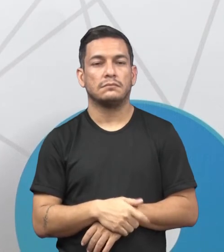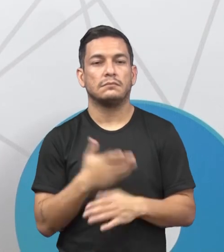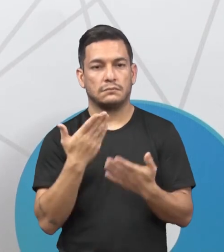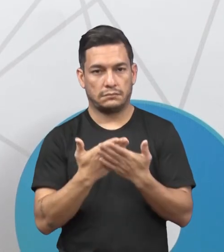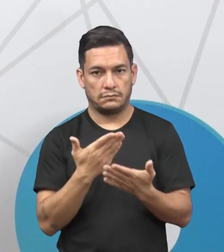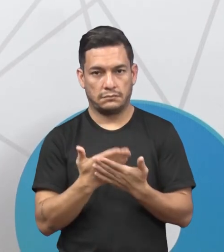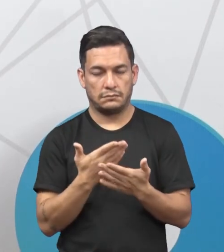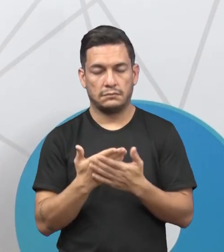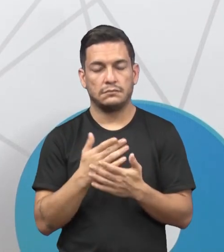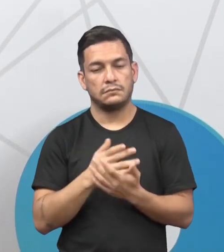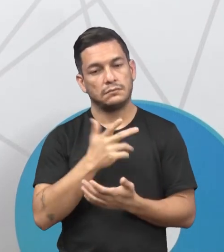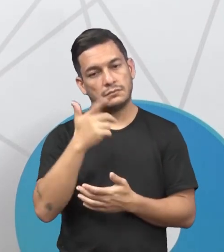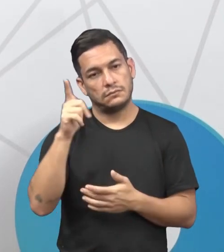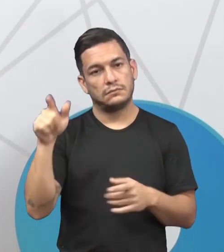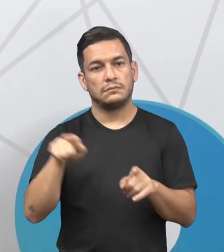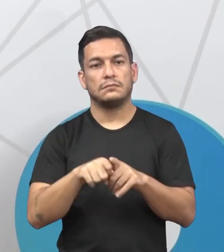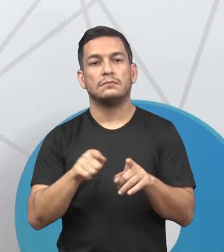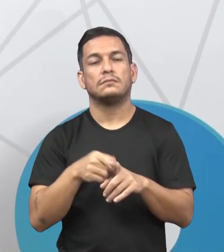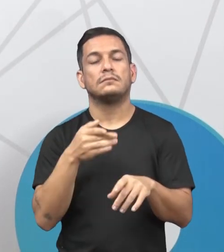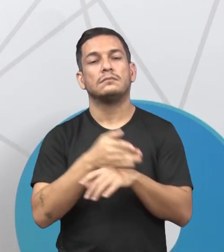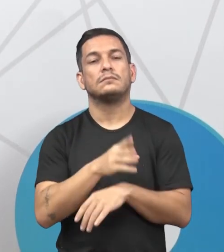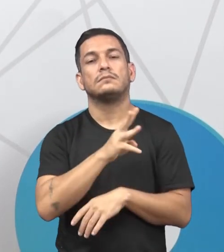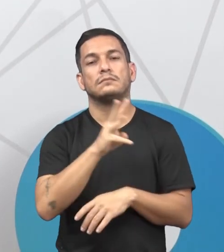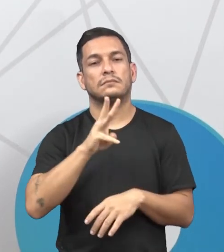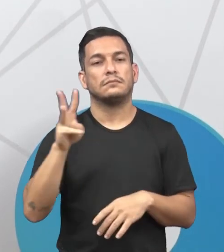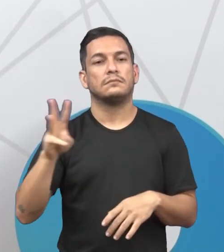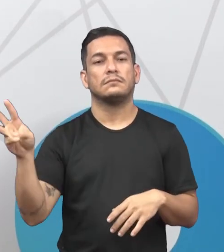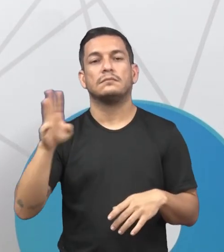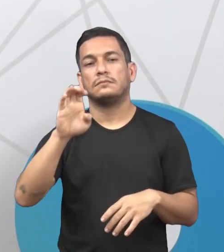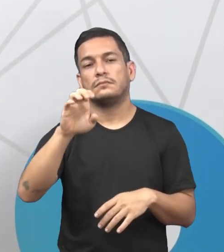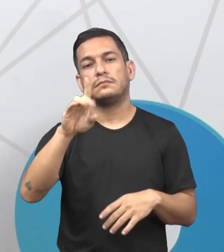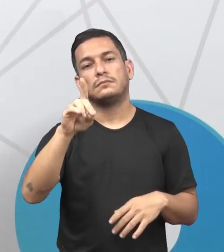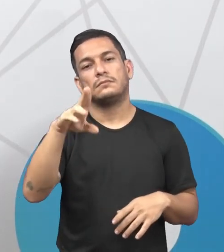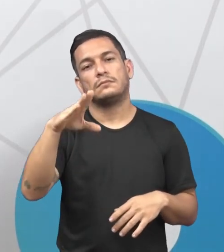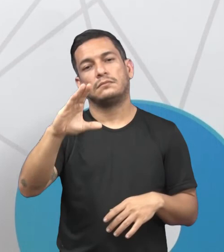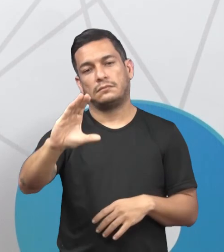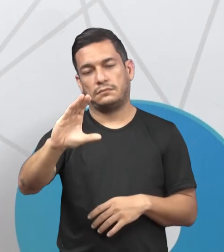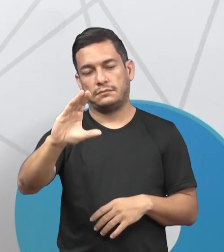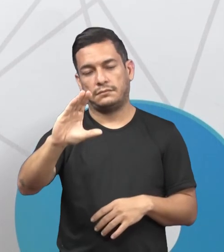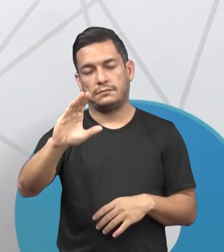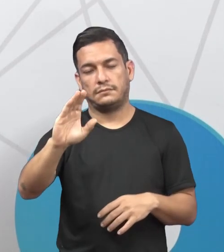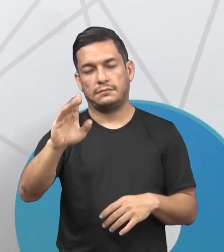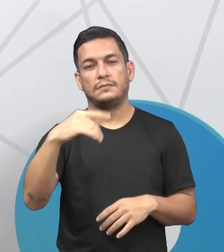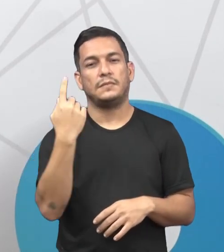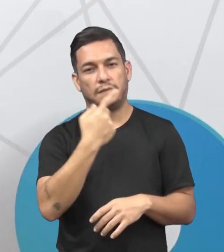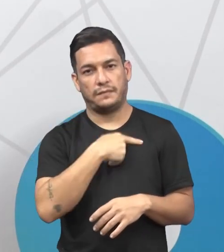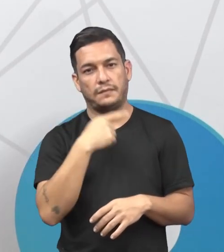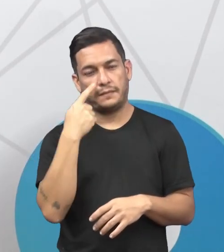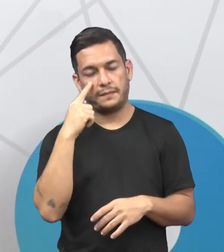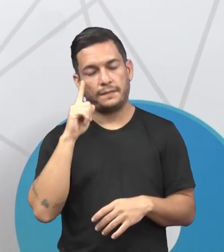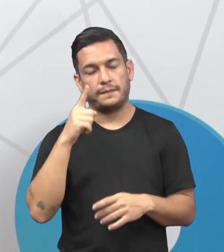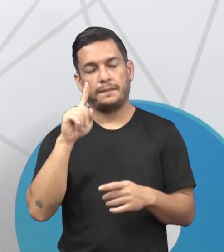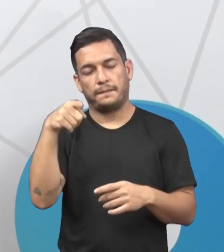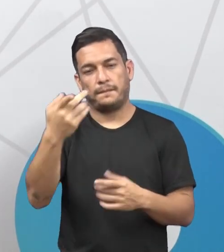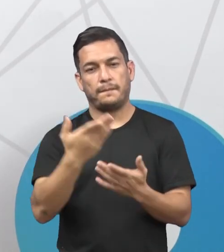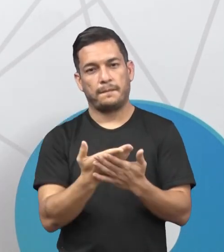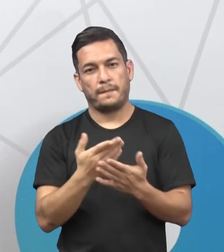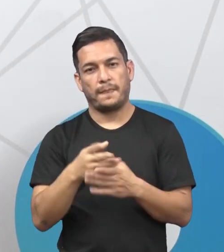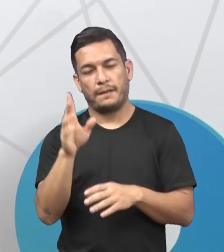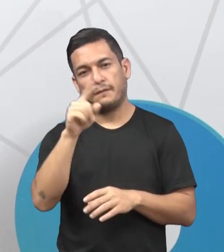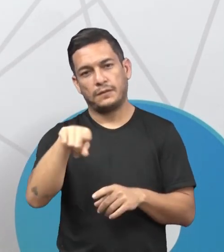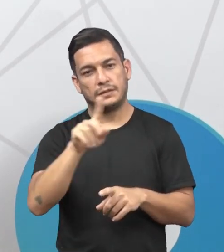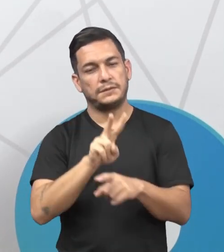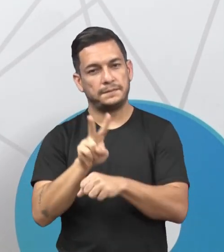nossas aulas e as demais, acessem a plataforma Eduque e nos vemos numa próxima aula. Se